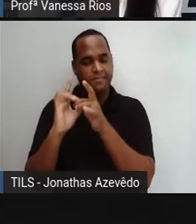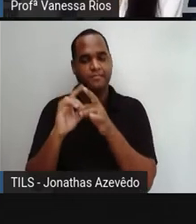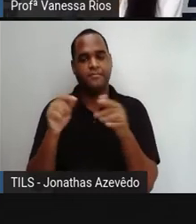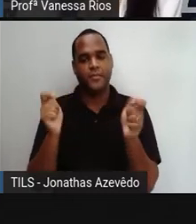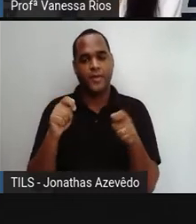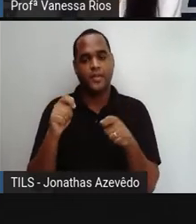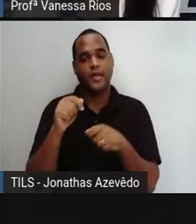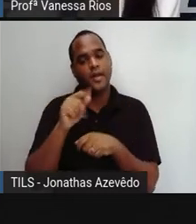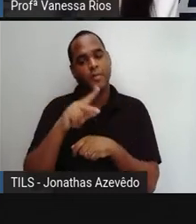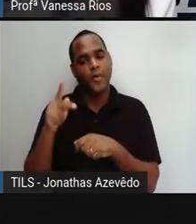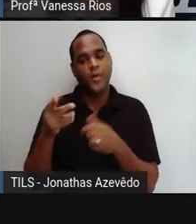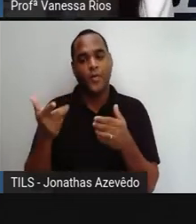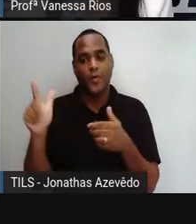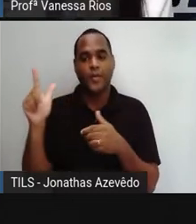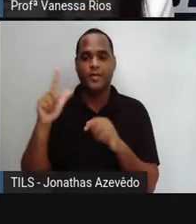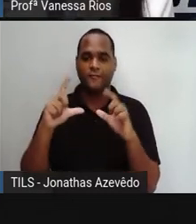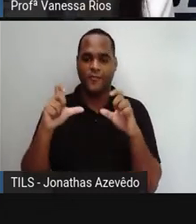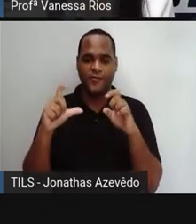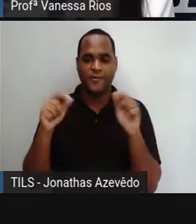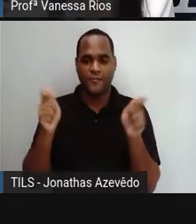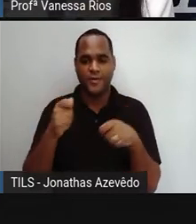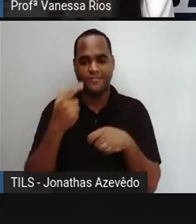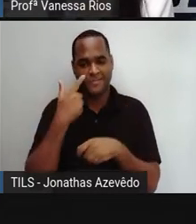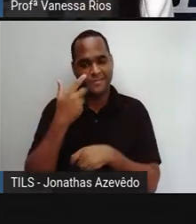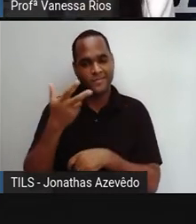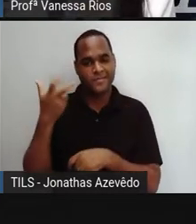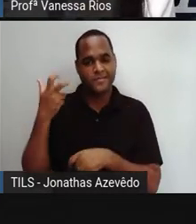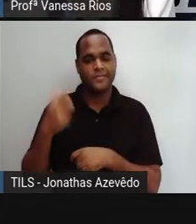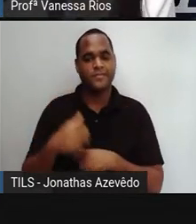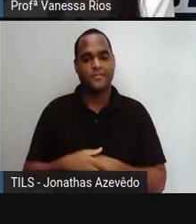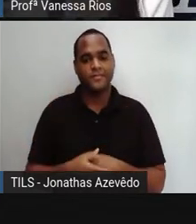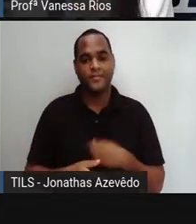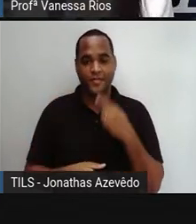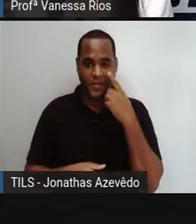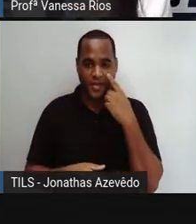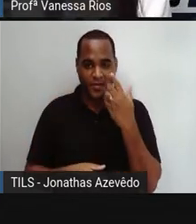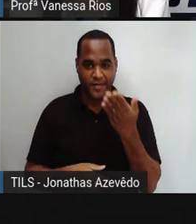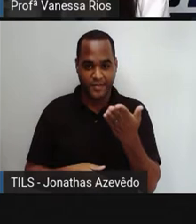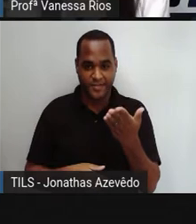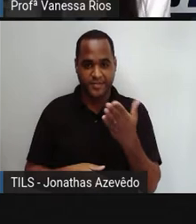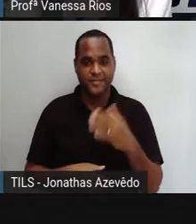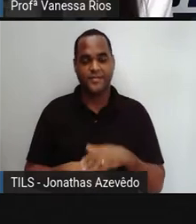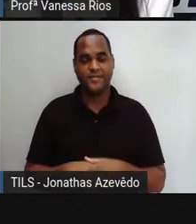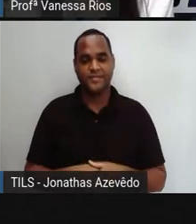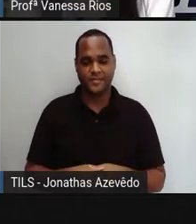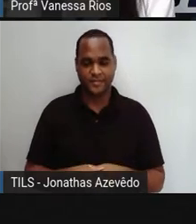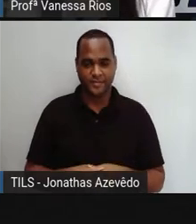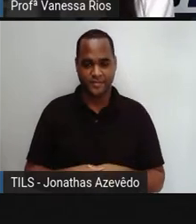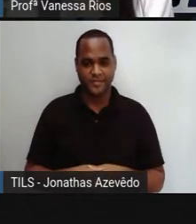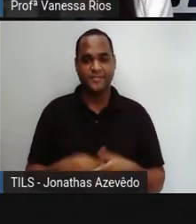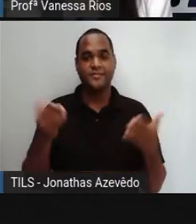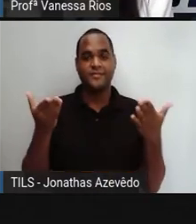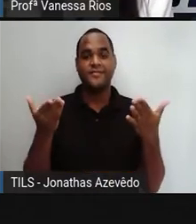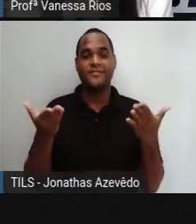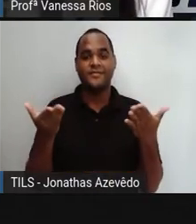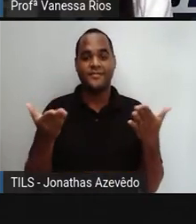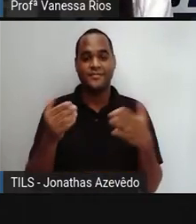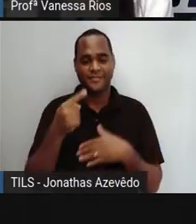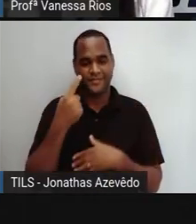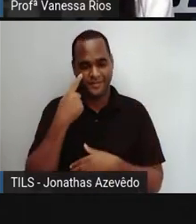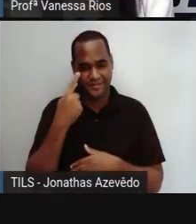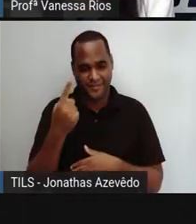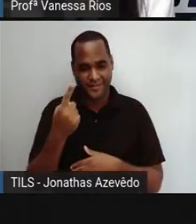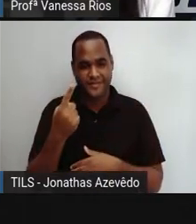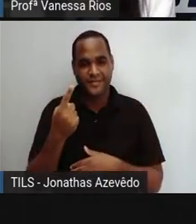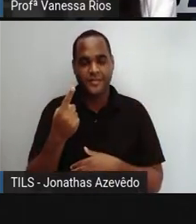Agora, a Pró tem outra fotografia para a gente observar. Olha só esta fotografia. E agora, se